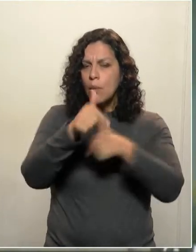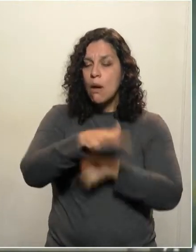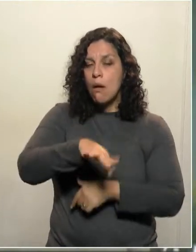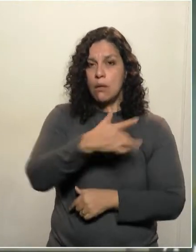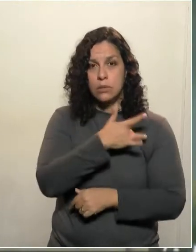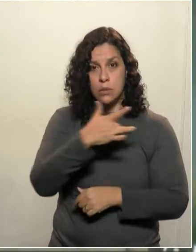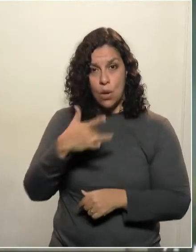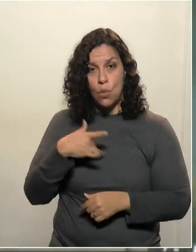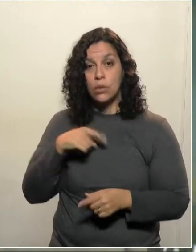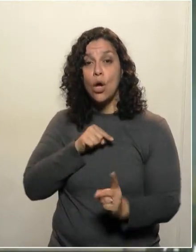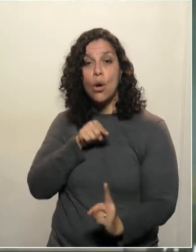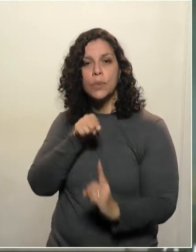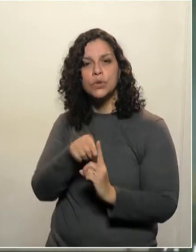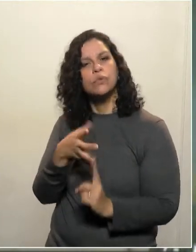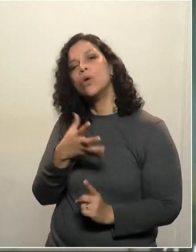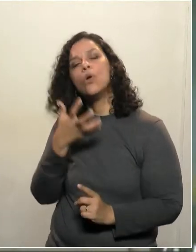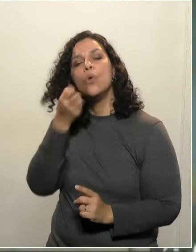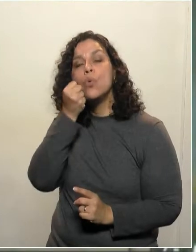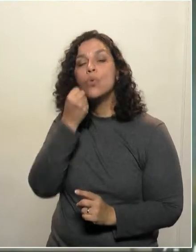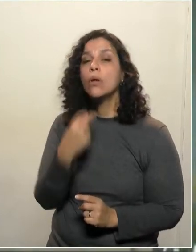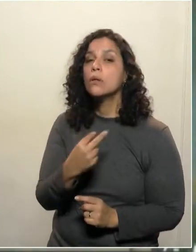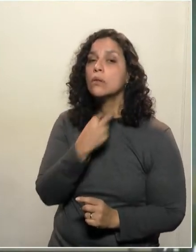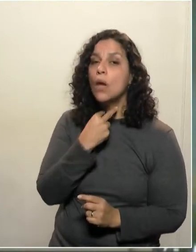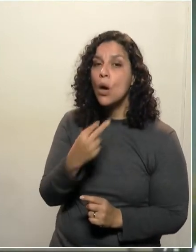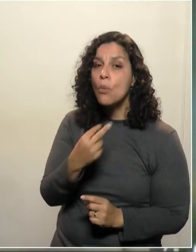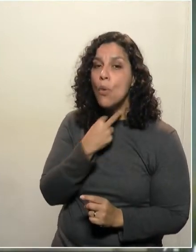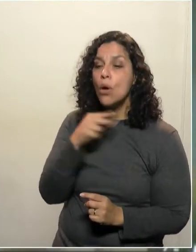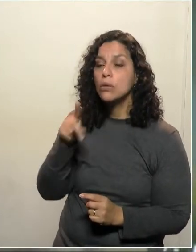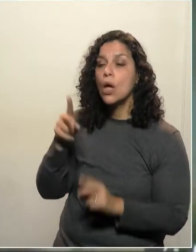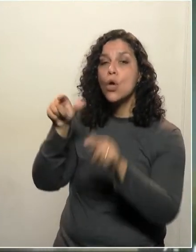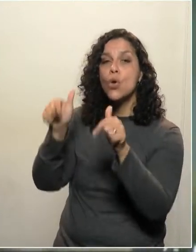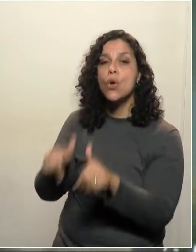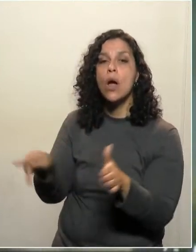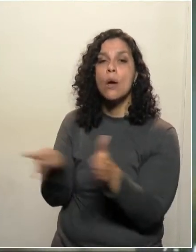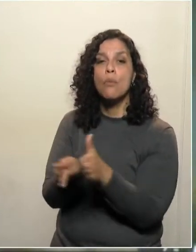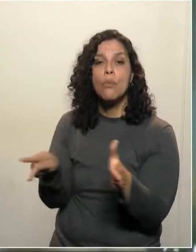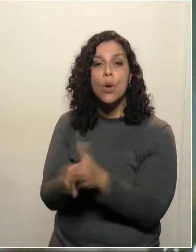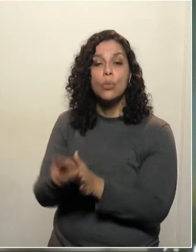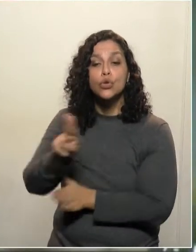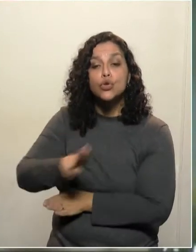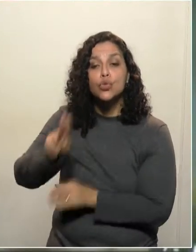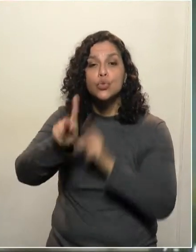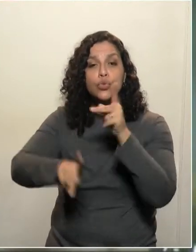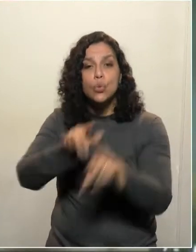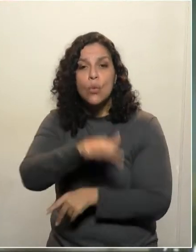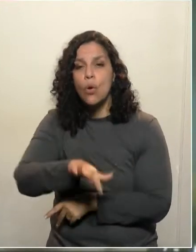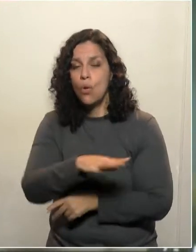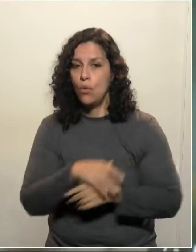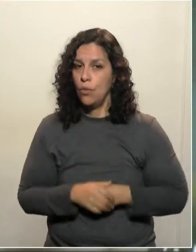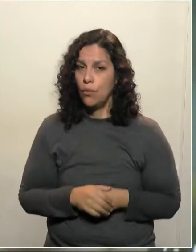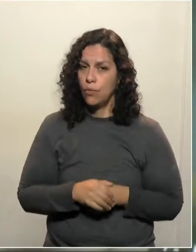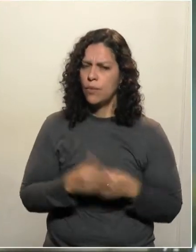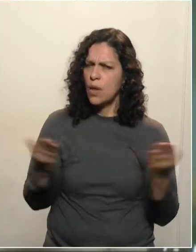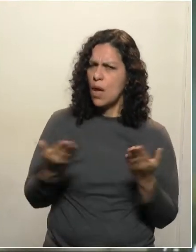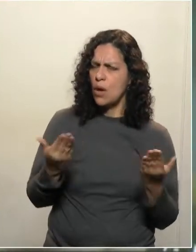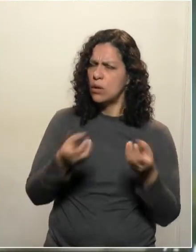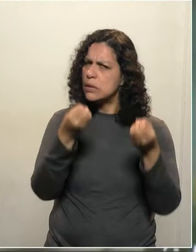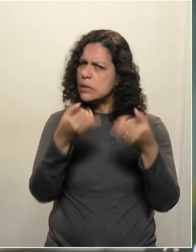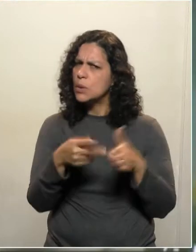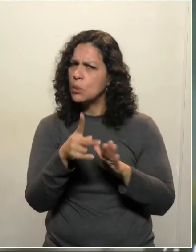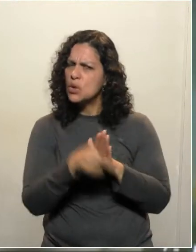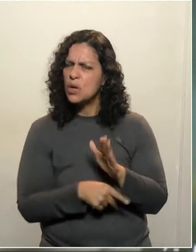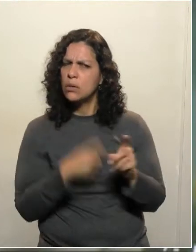saúde, que têm objetivo de lucro, não podem ser declaradas de utilidade pública. É bem explícito o projeto e me deixou